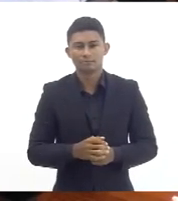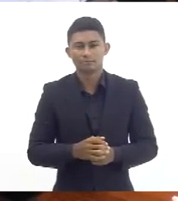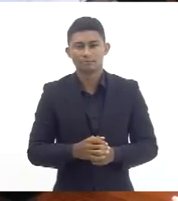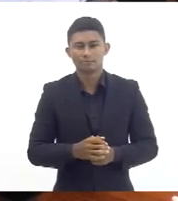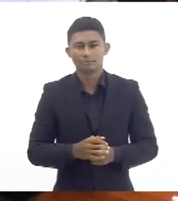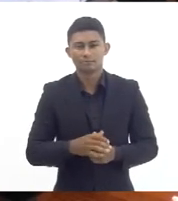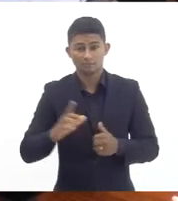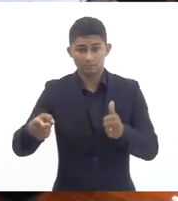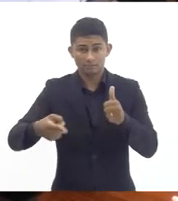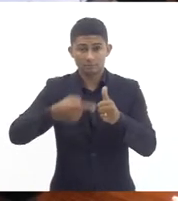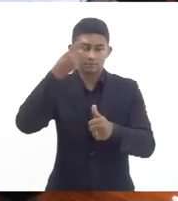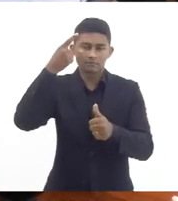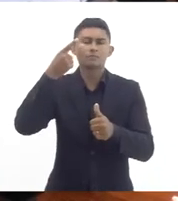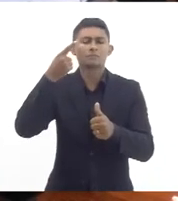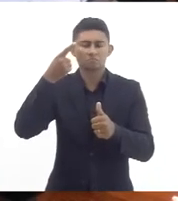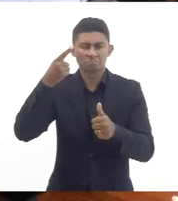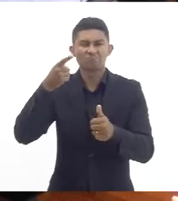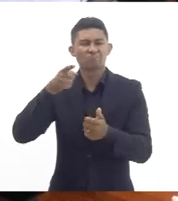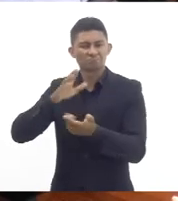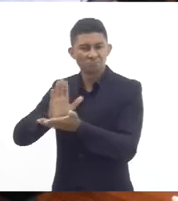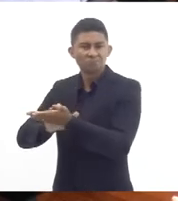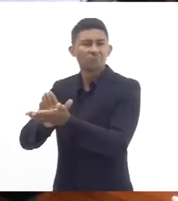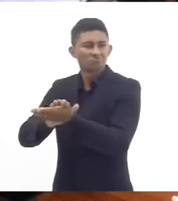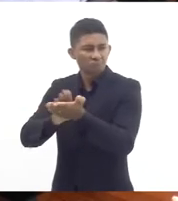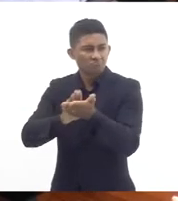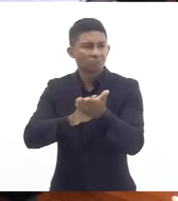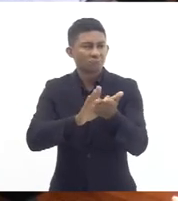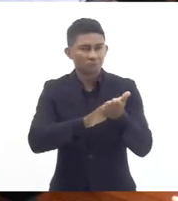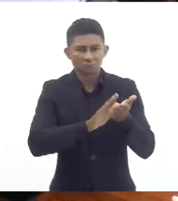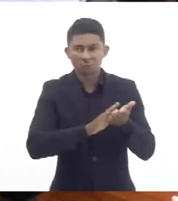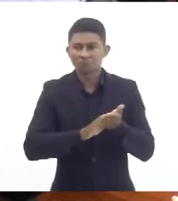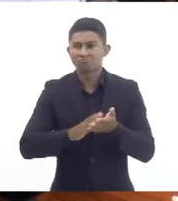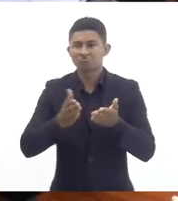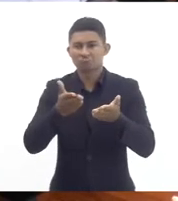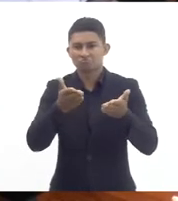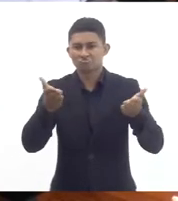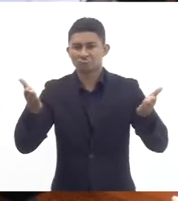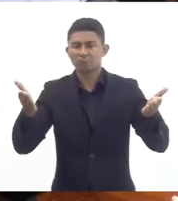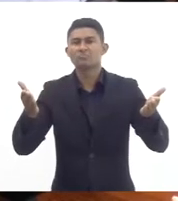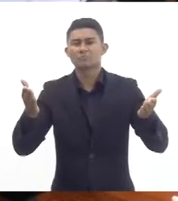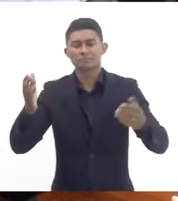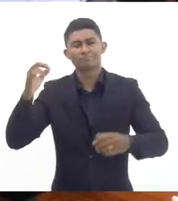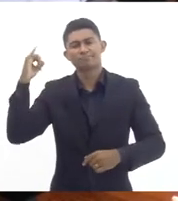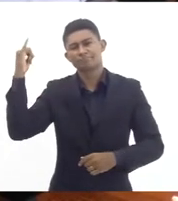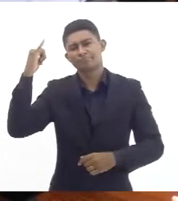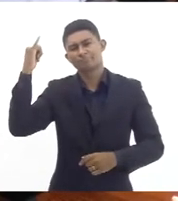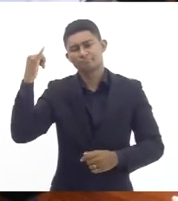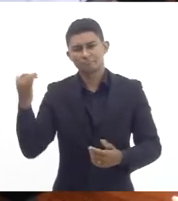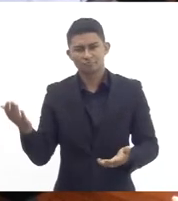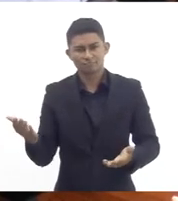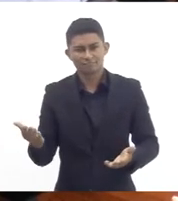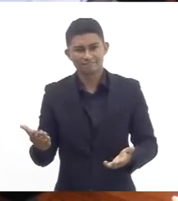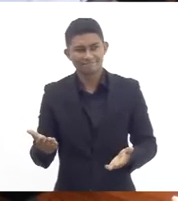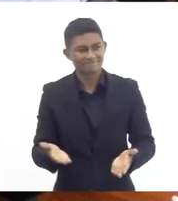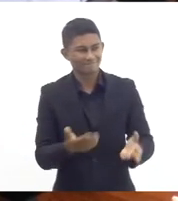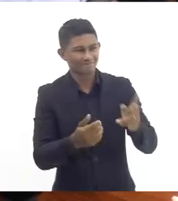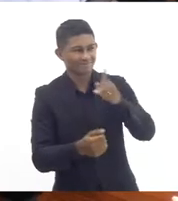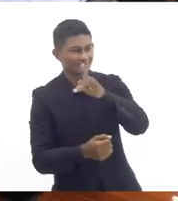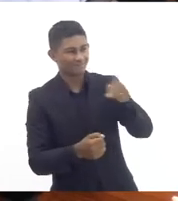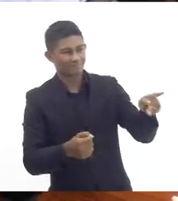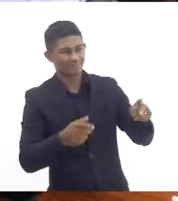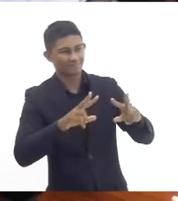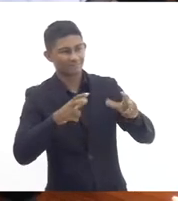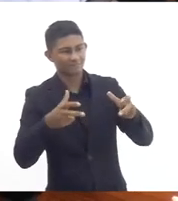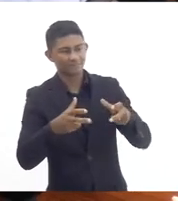elogiar essa iniciativa aqui porque ela é importante para nós saúdo então presidente da comissão